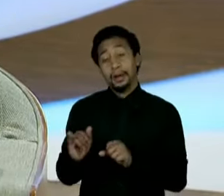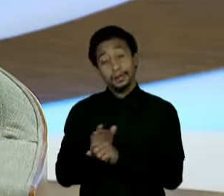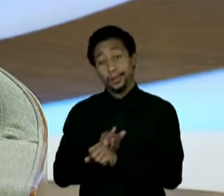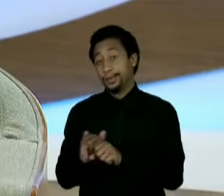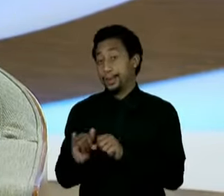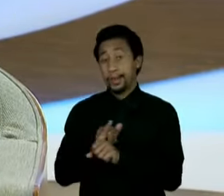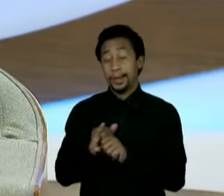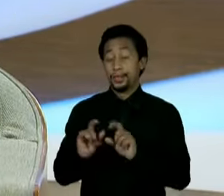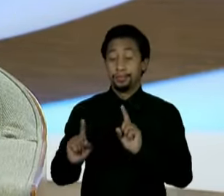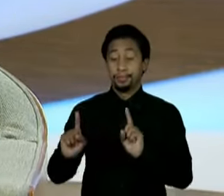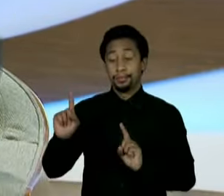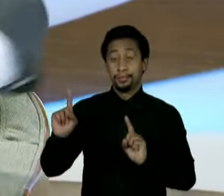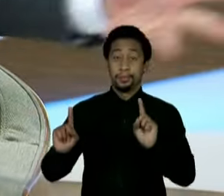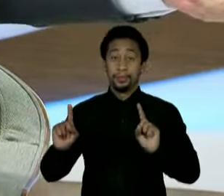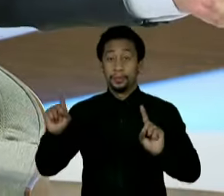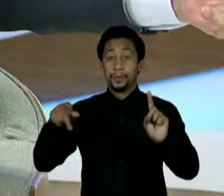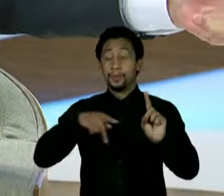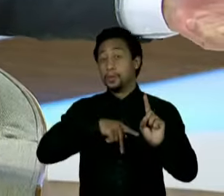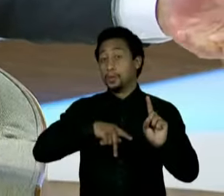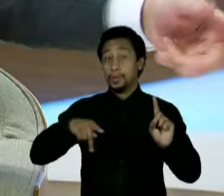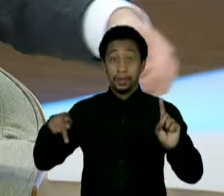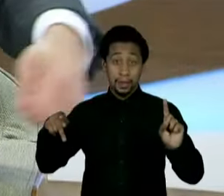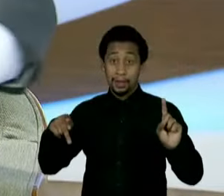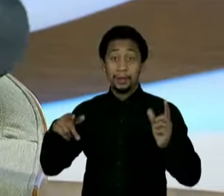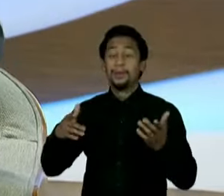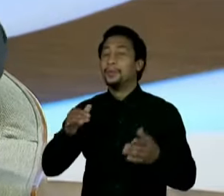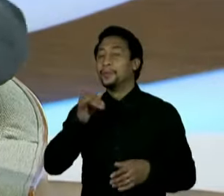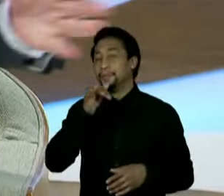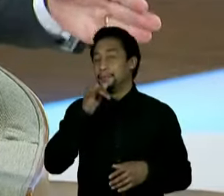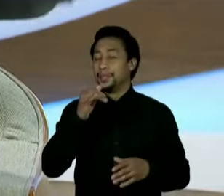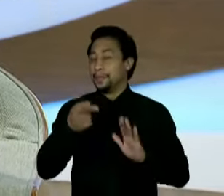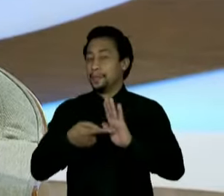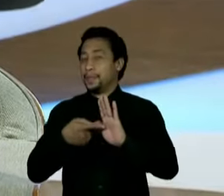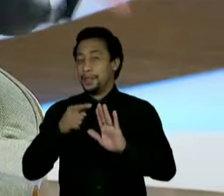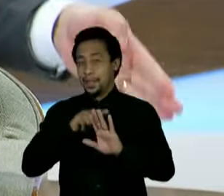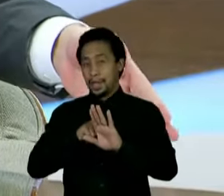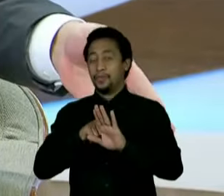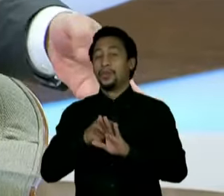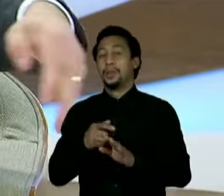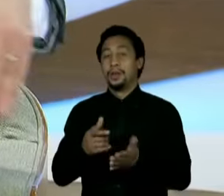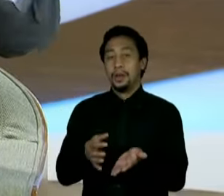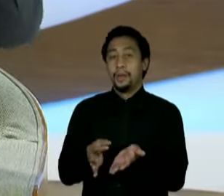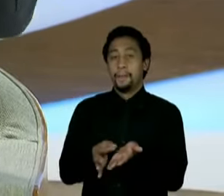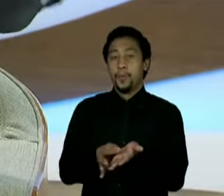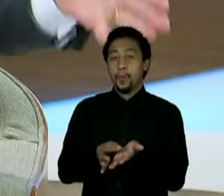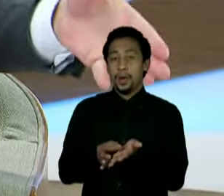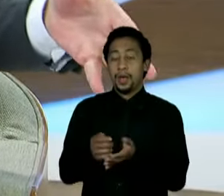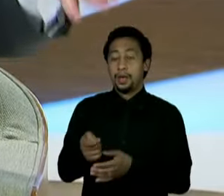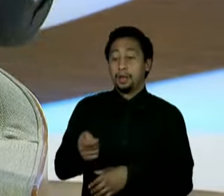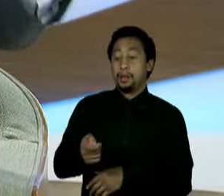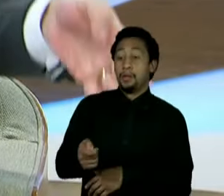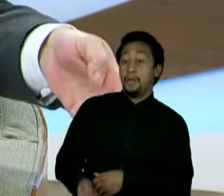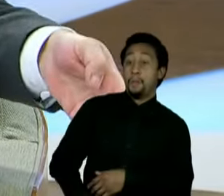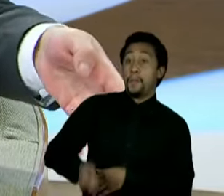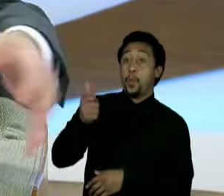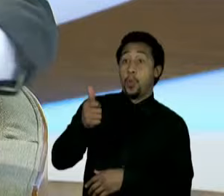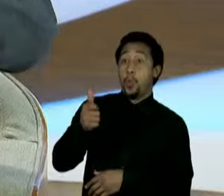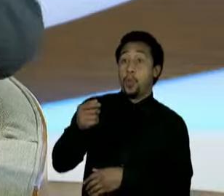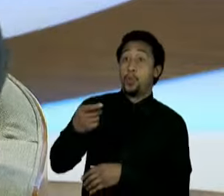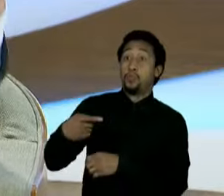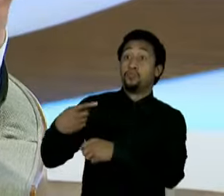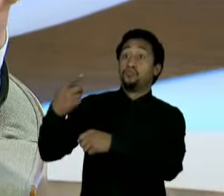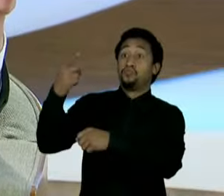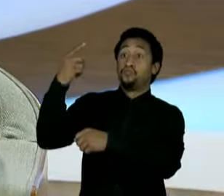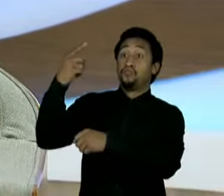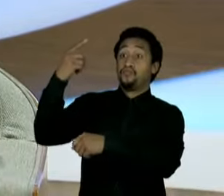se você jogasse 100 vezes a moeda aqui, jamais cairia duas de pé. A dele caiu de pé naquele momento, no